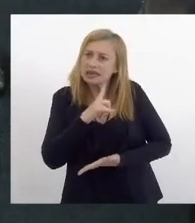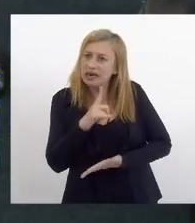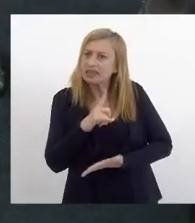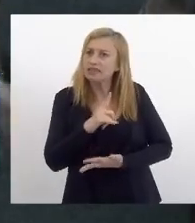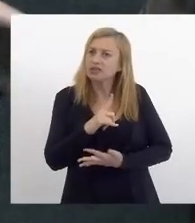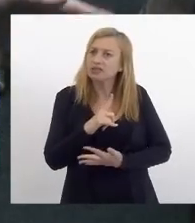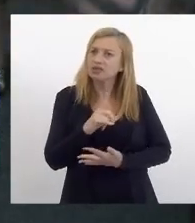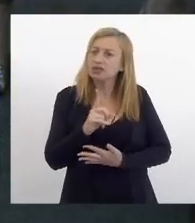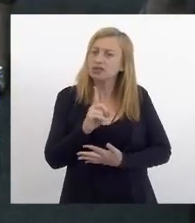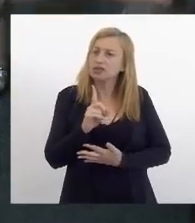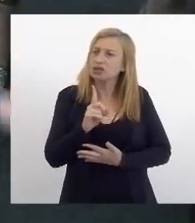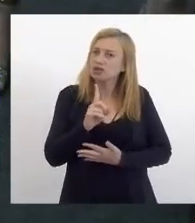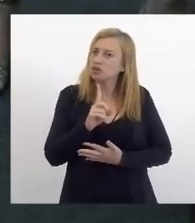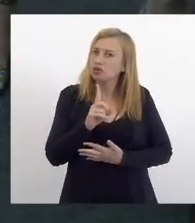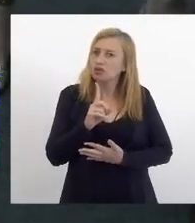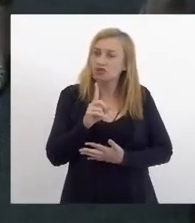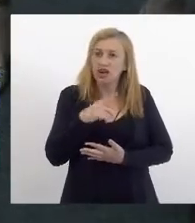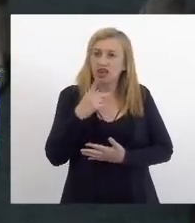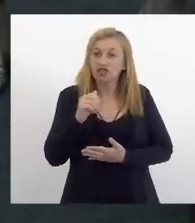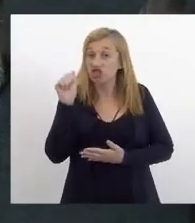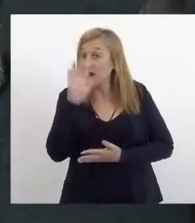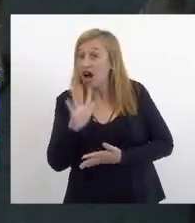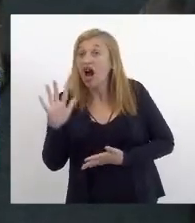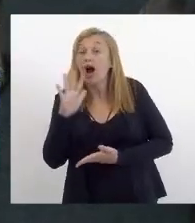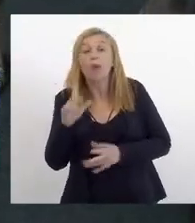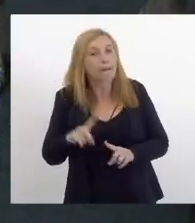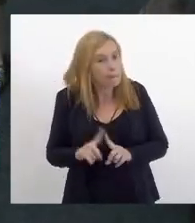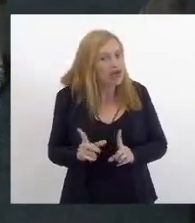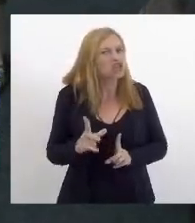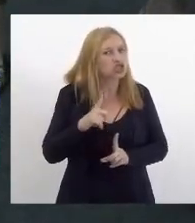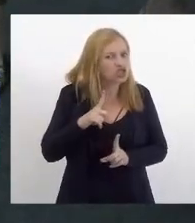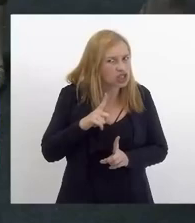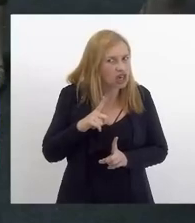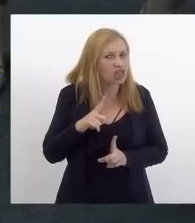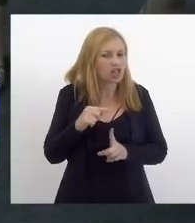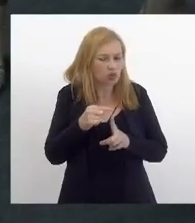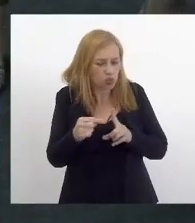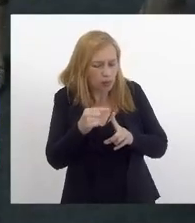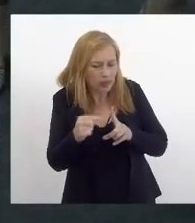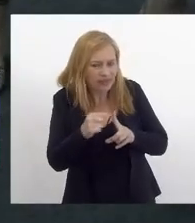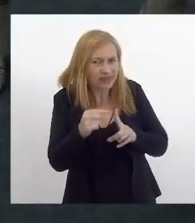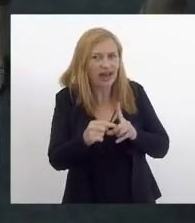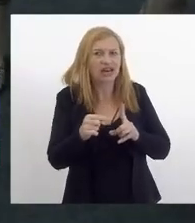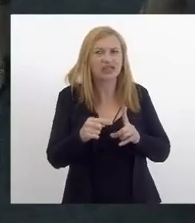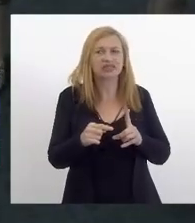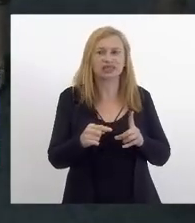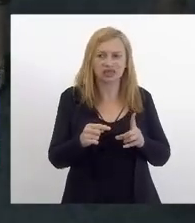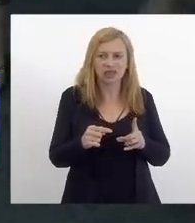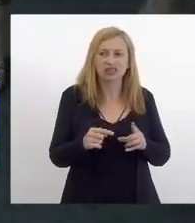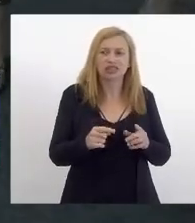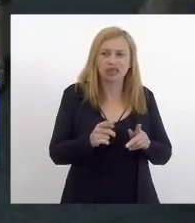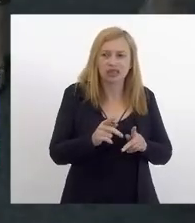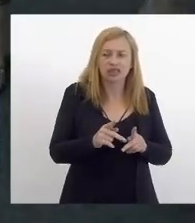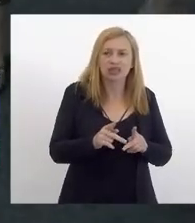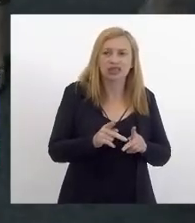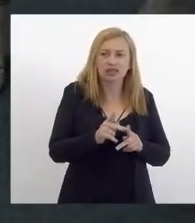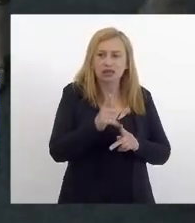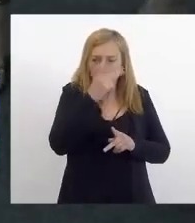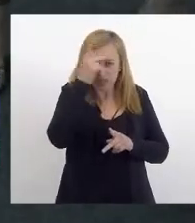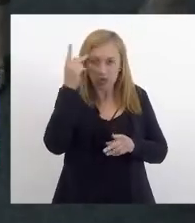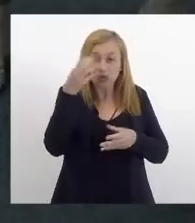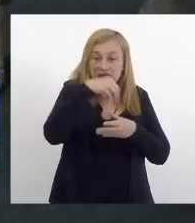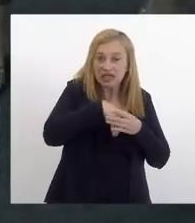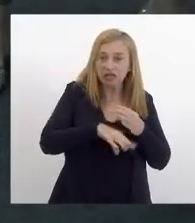e não estou aqui generalizando mas existe uma banda podre dentro da saúde do estado do Rio de Janeiro